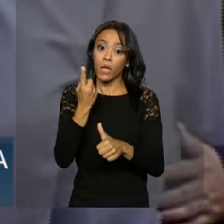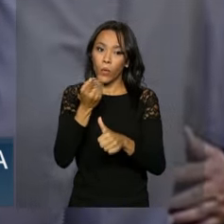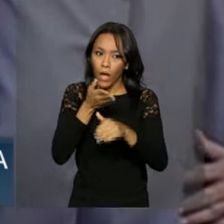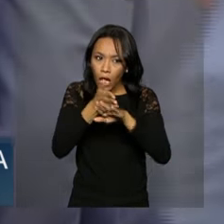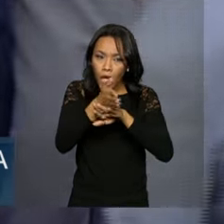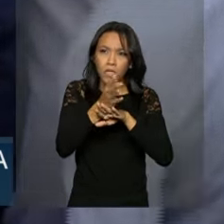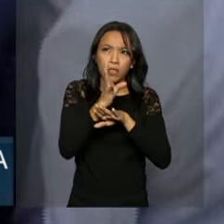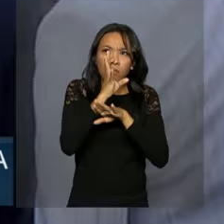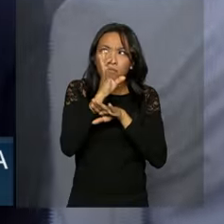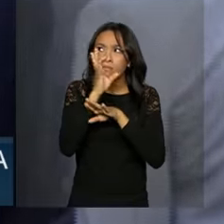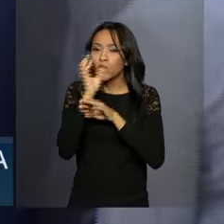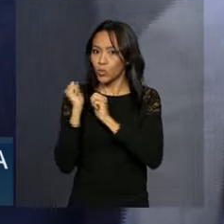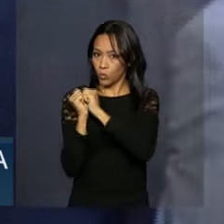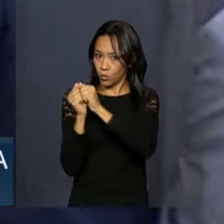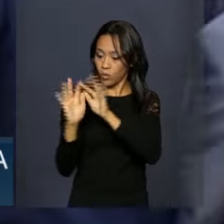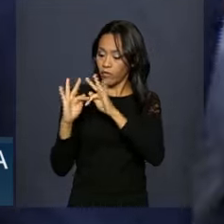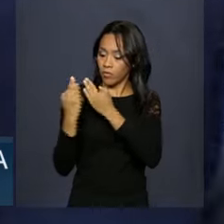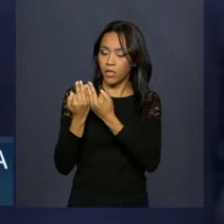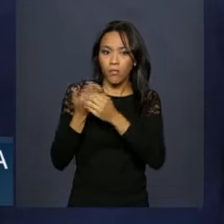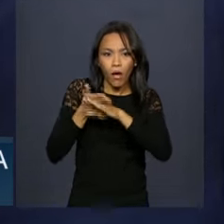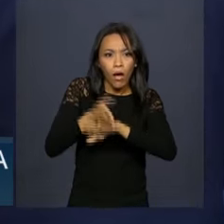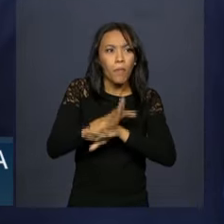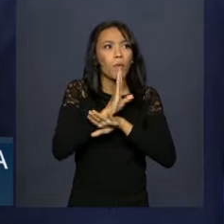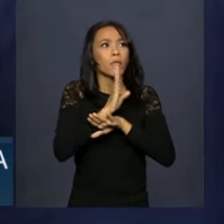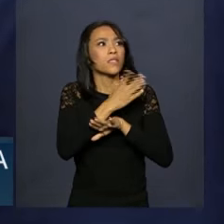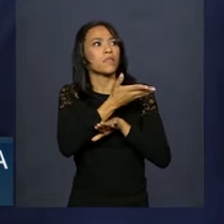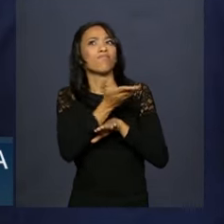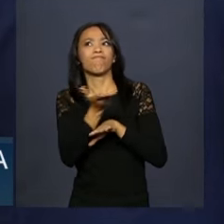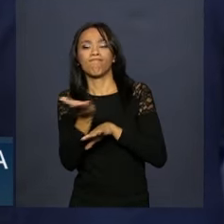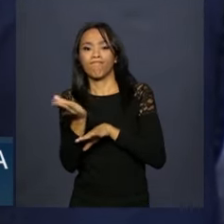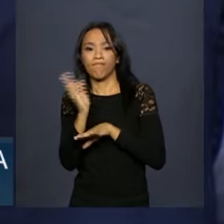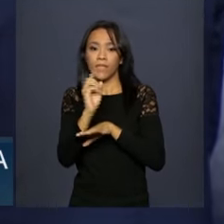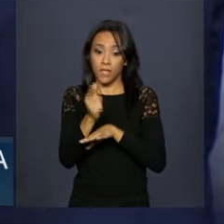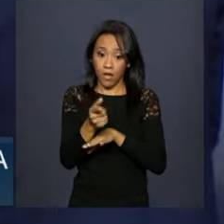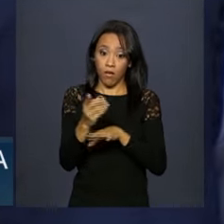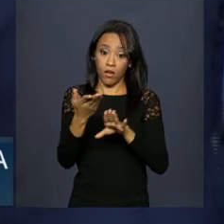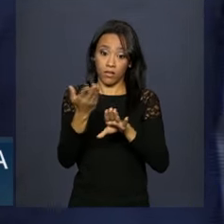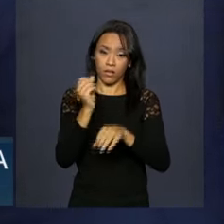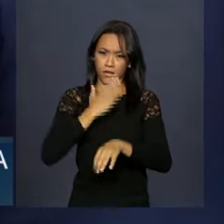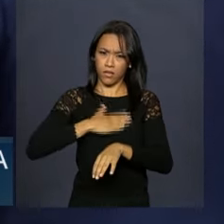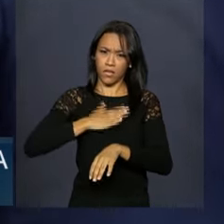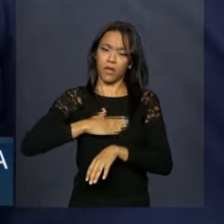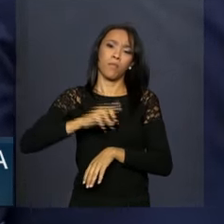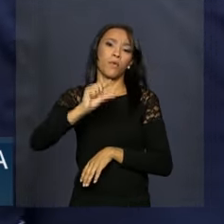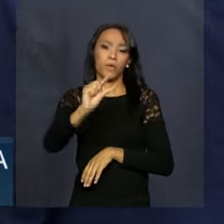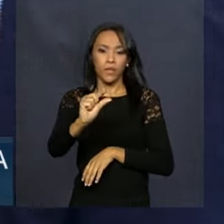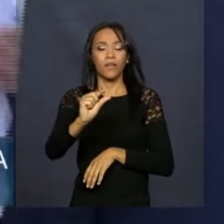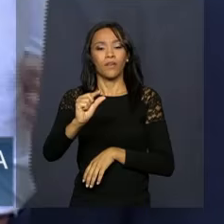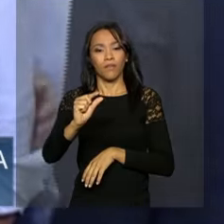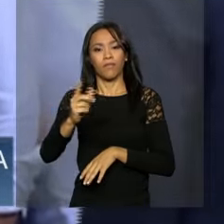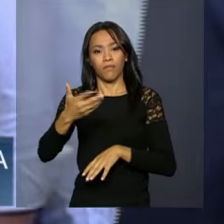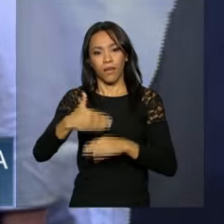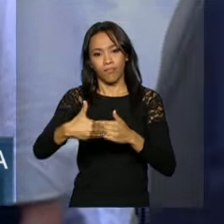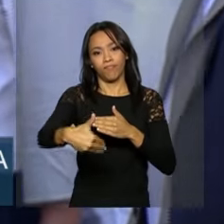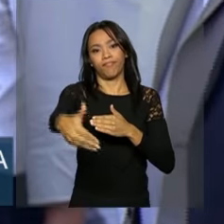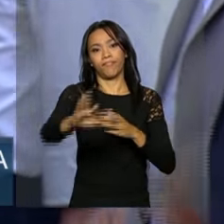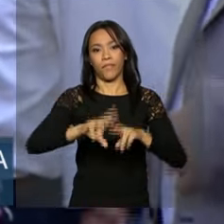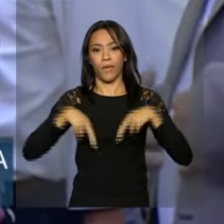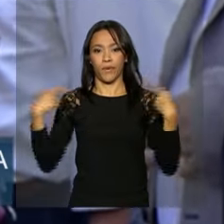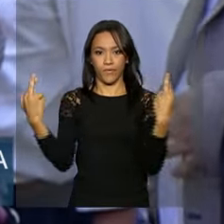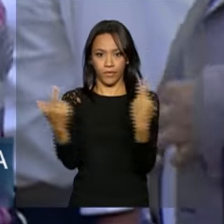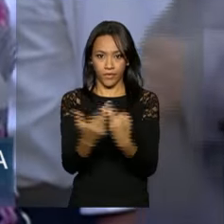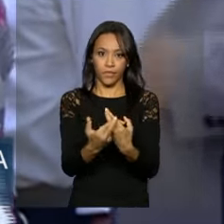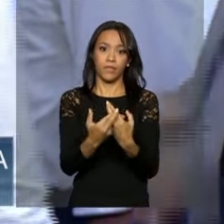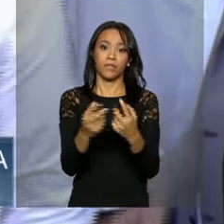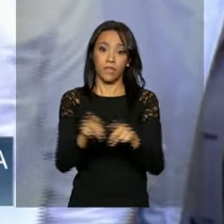junto com os moradores, e está ali na porta desse condomínio. Daqui a pouquinho vai participar da cerimônia para entrega em